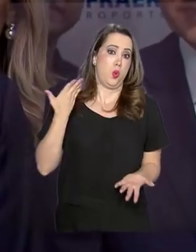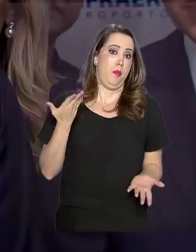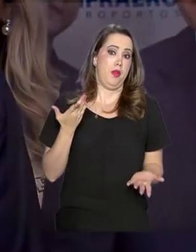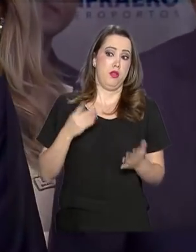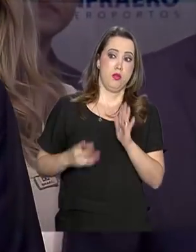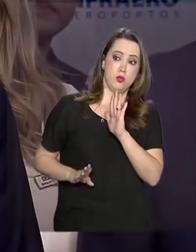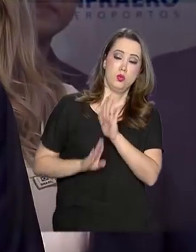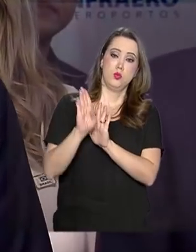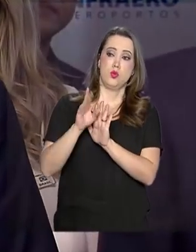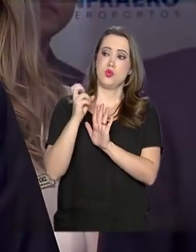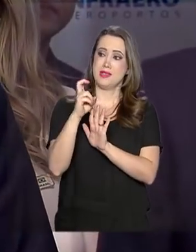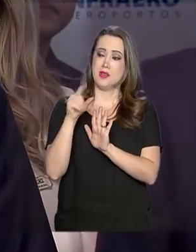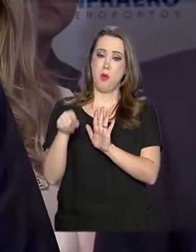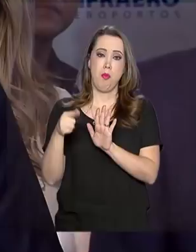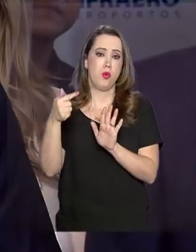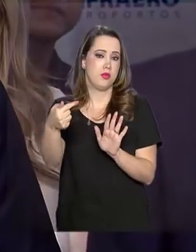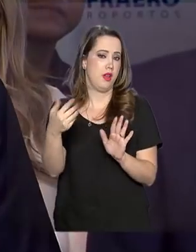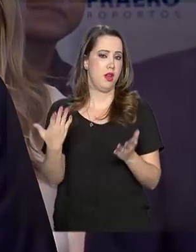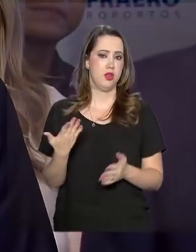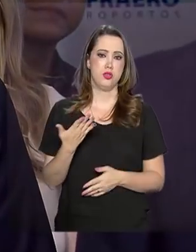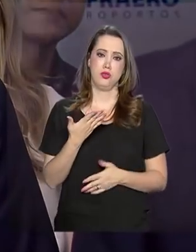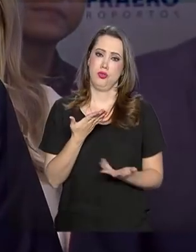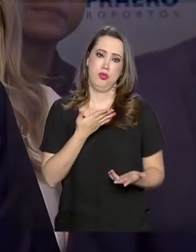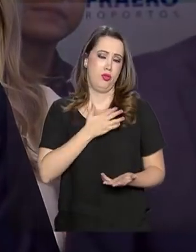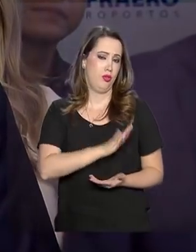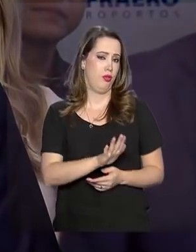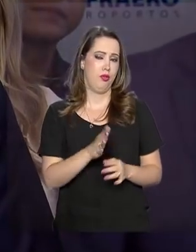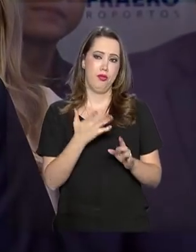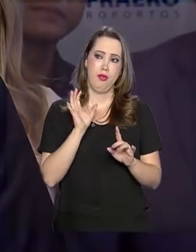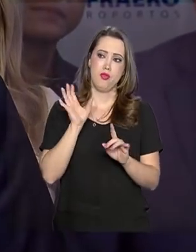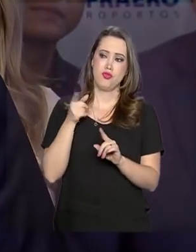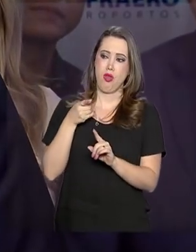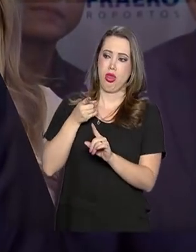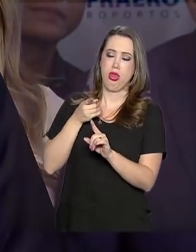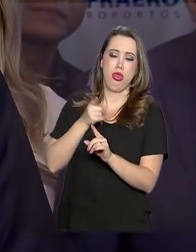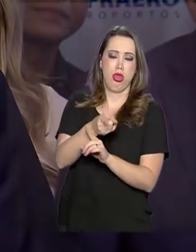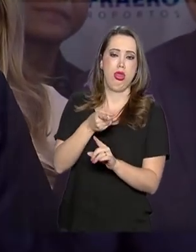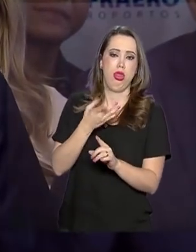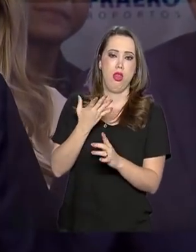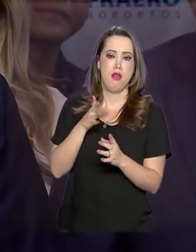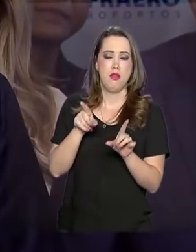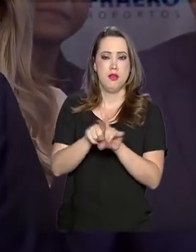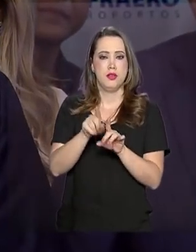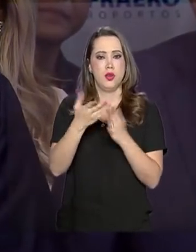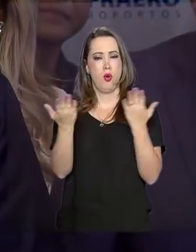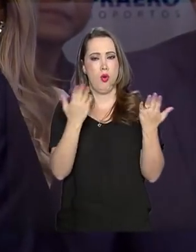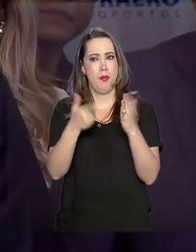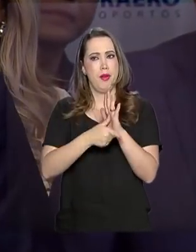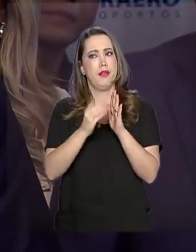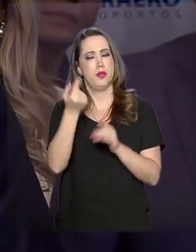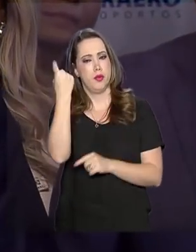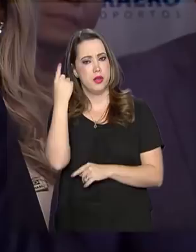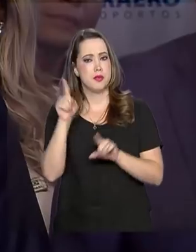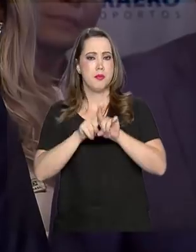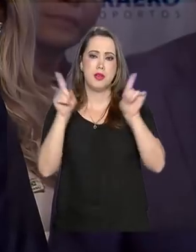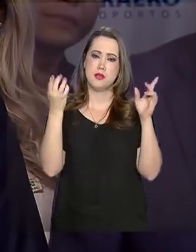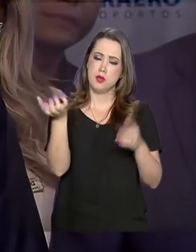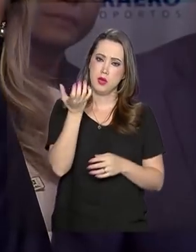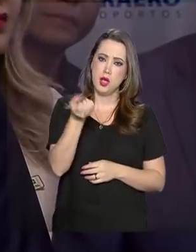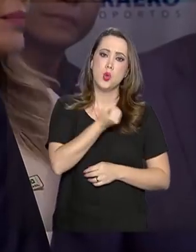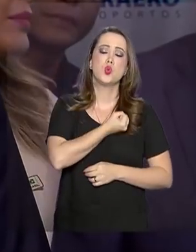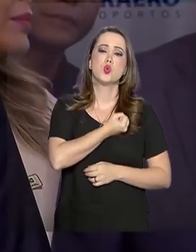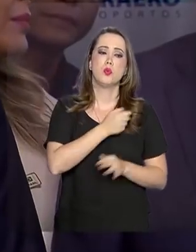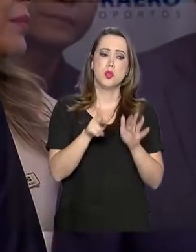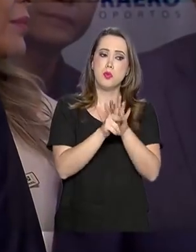reajuste, 5,7%. Eu não vou ser intervencionista, não vou praticar política que fizeram no passado, mas eu quero os números da Petrobras.